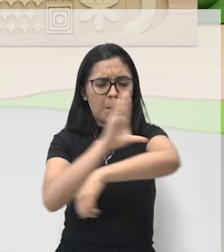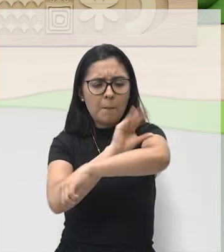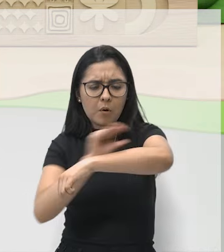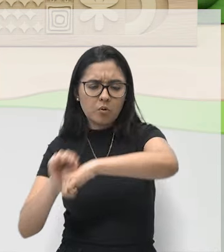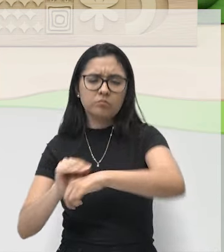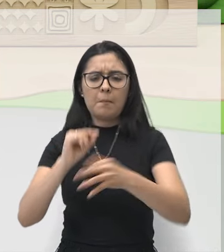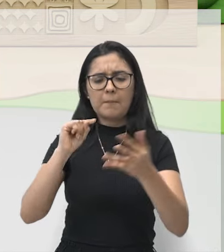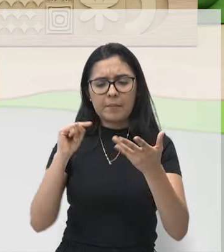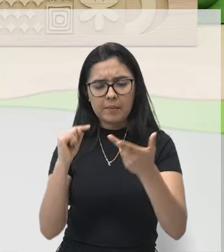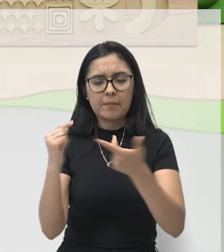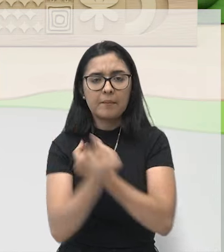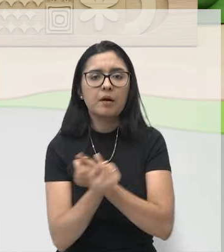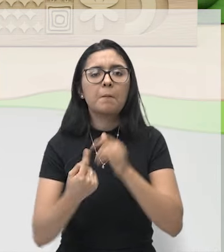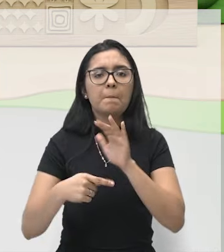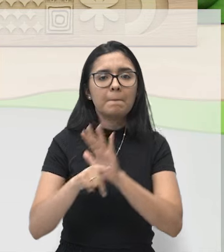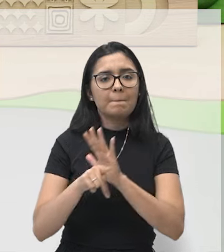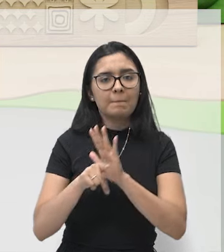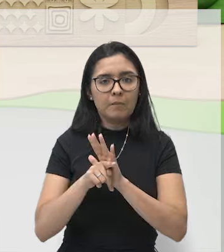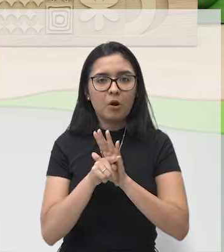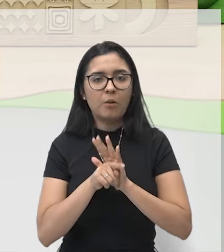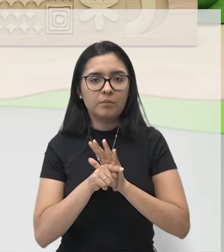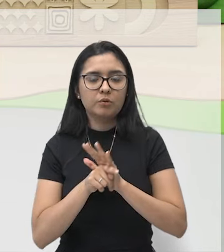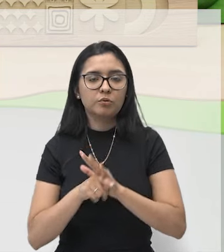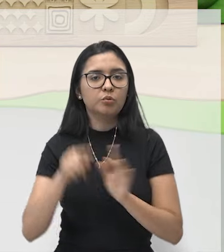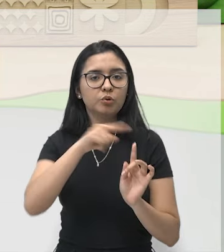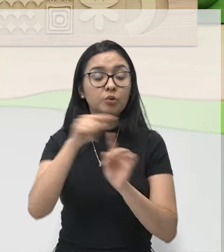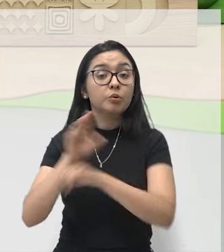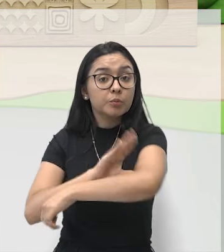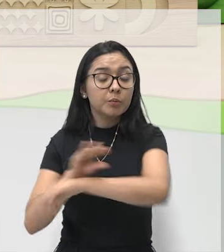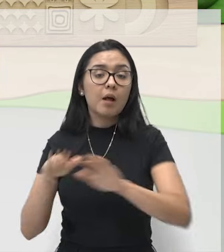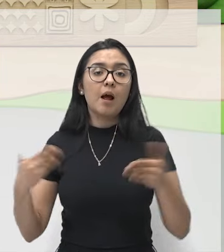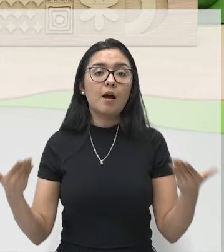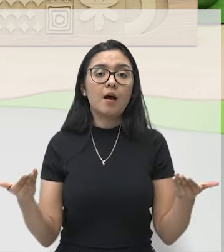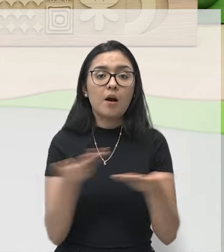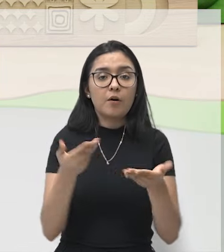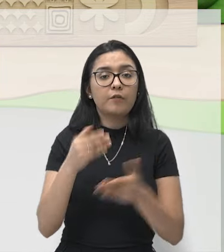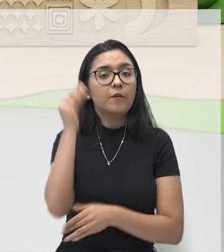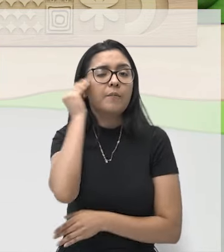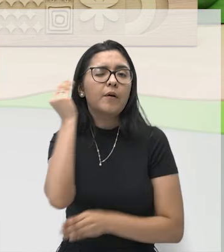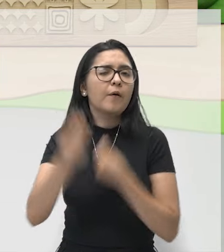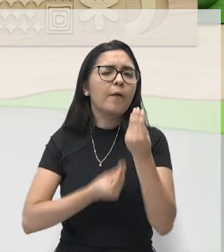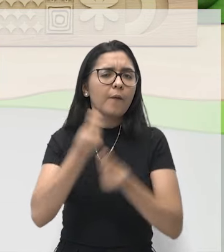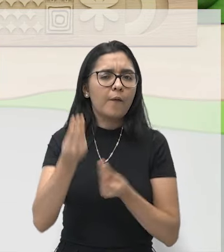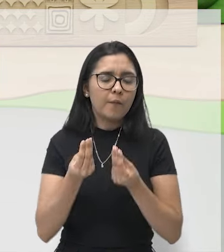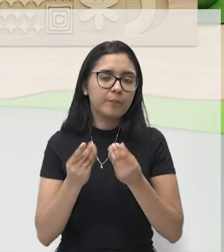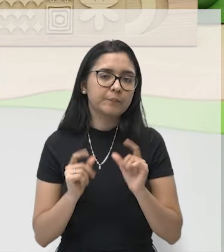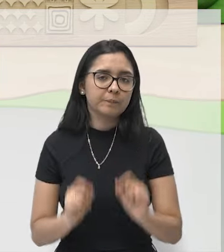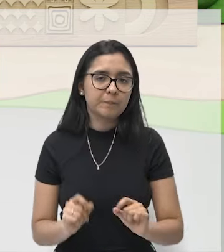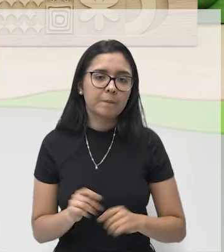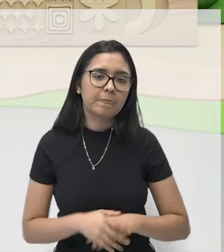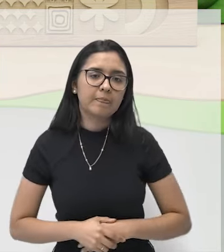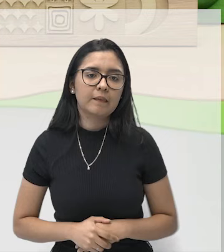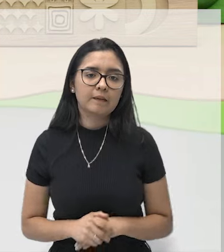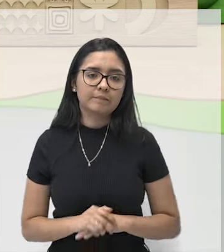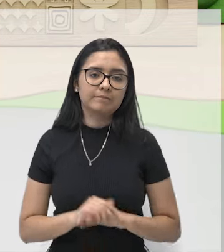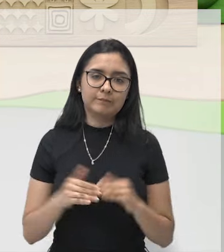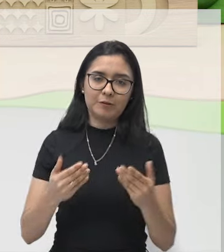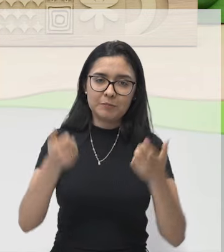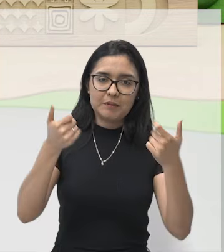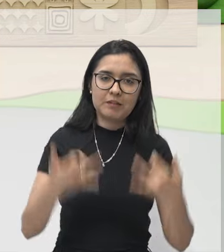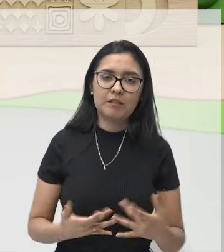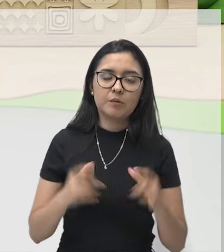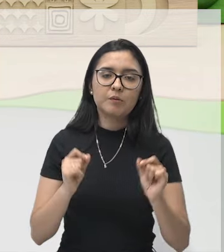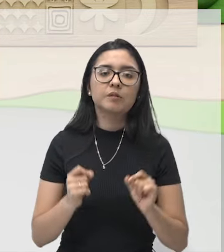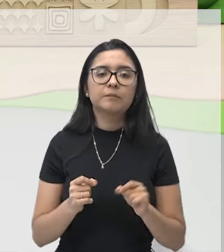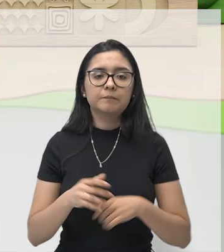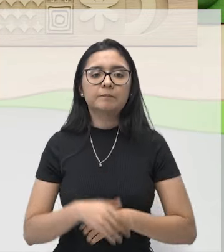nosso sistema muscular? Então, vamos ver agora como que funciona aquilo que a professora disse.